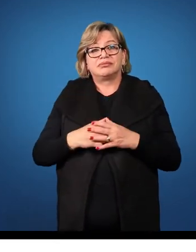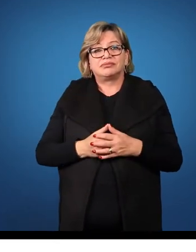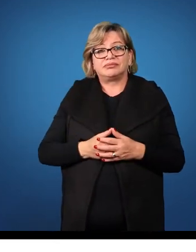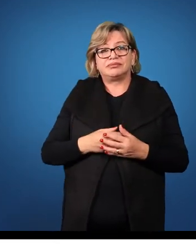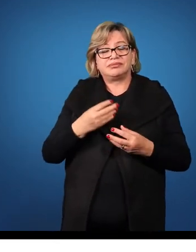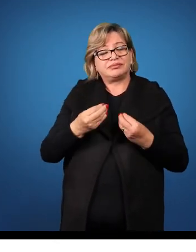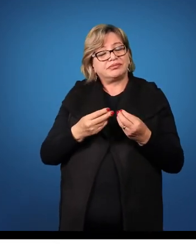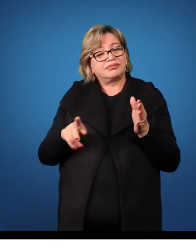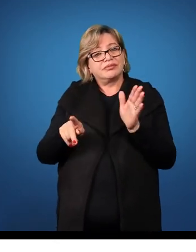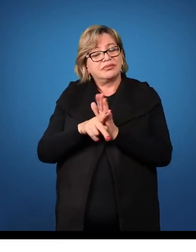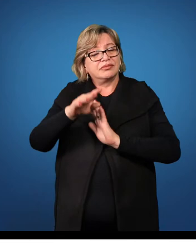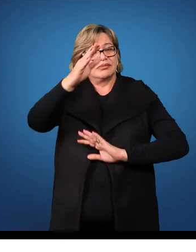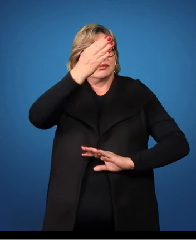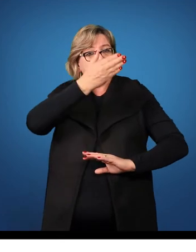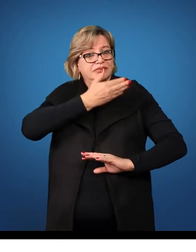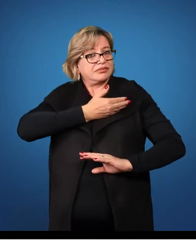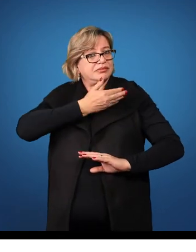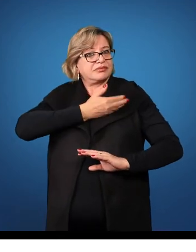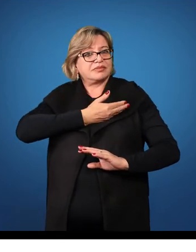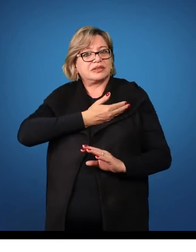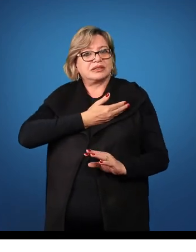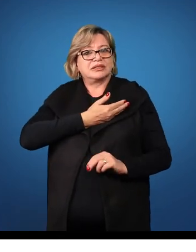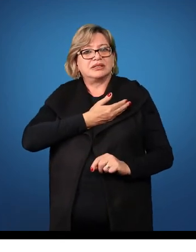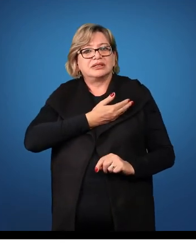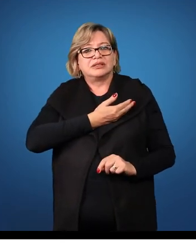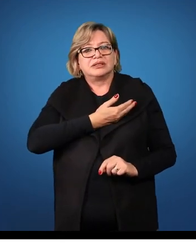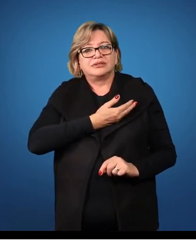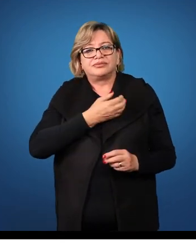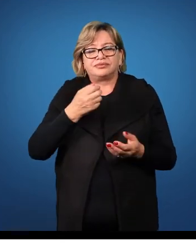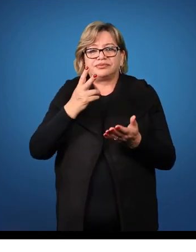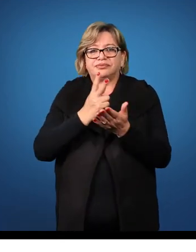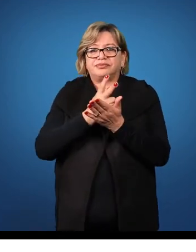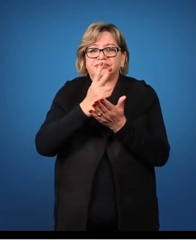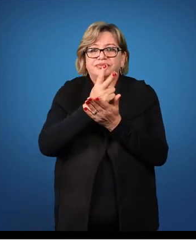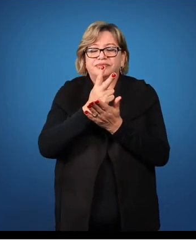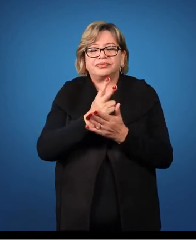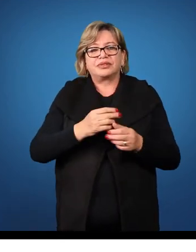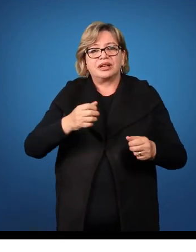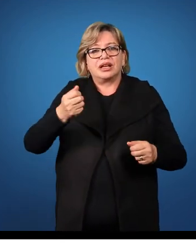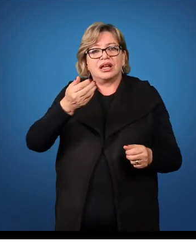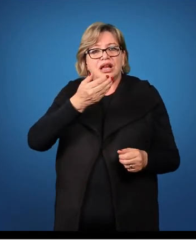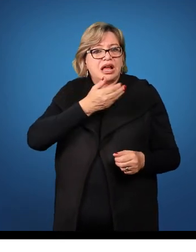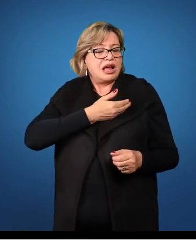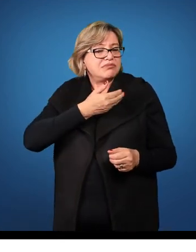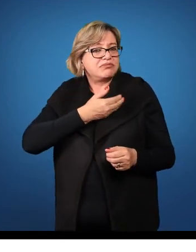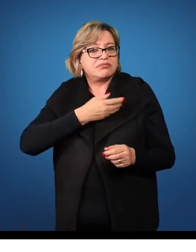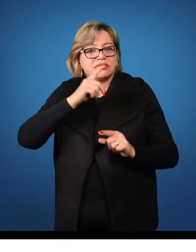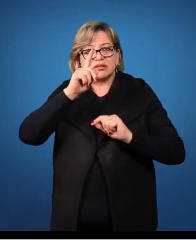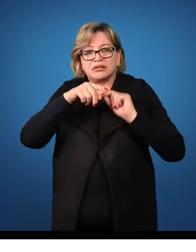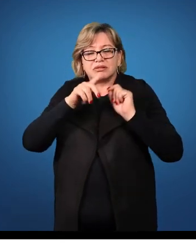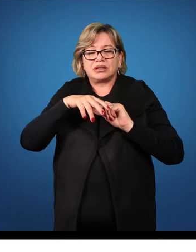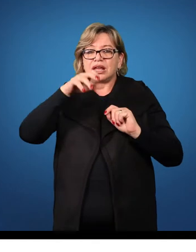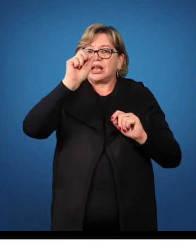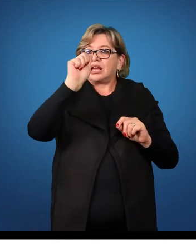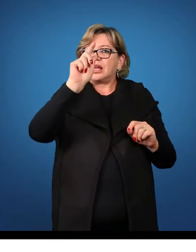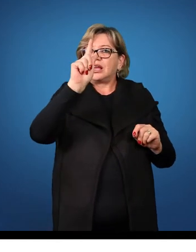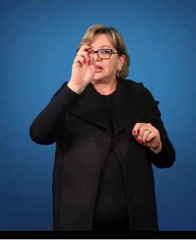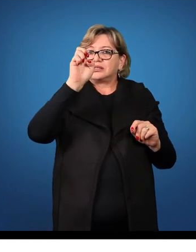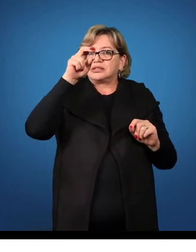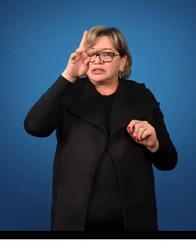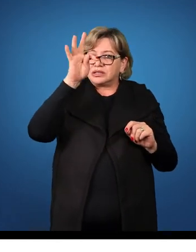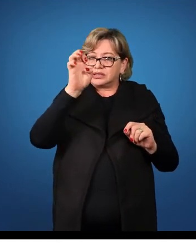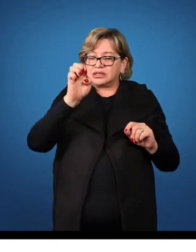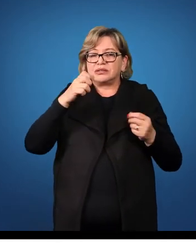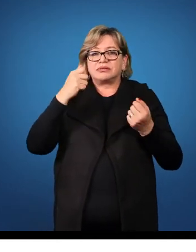Pelos amigos. Então, amigos está no plural. Amigos é o agente da voz passiva.